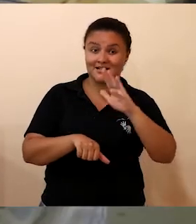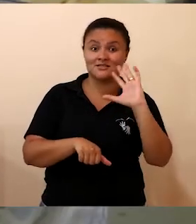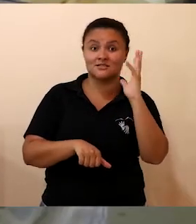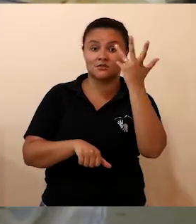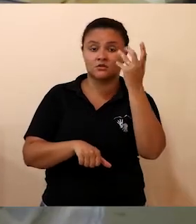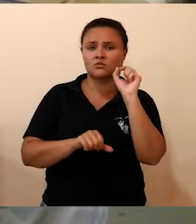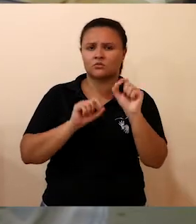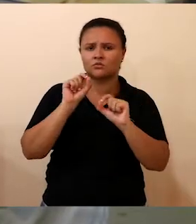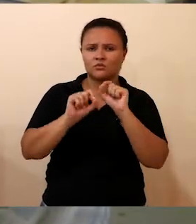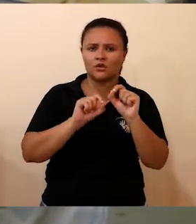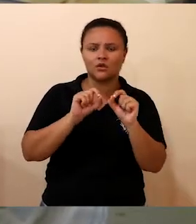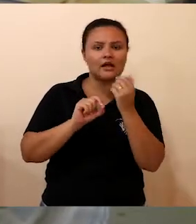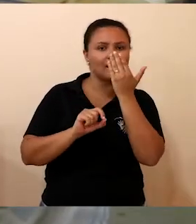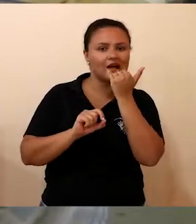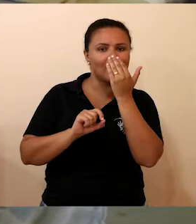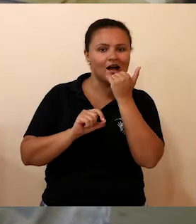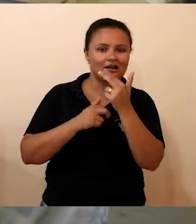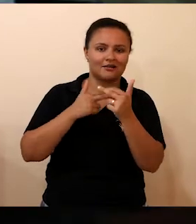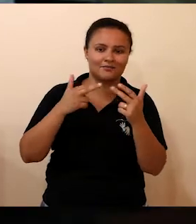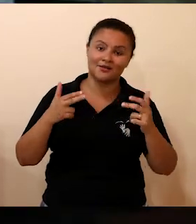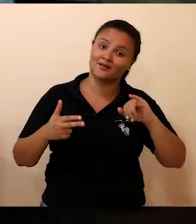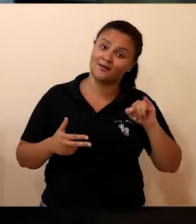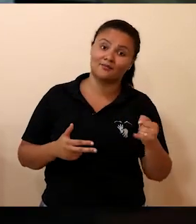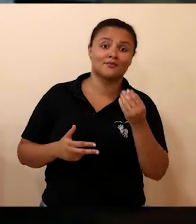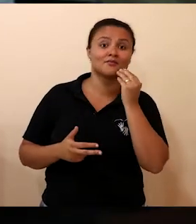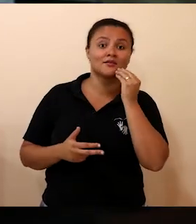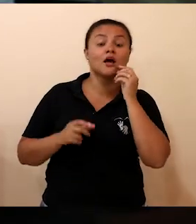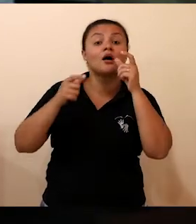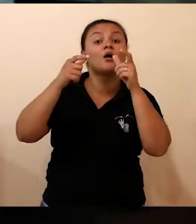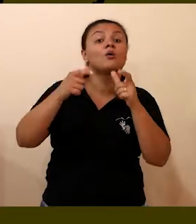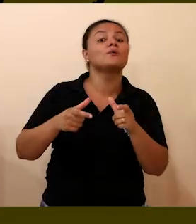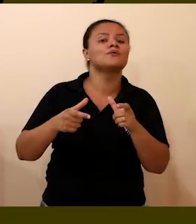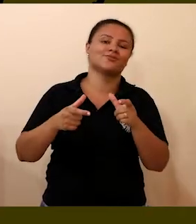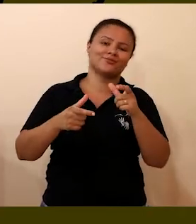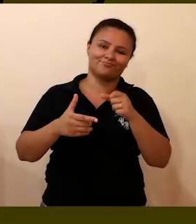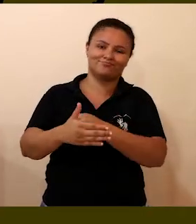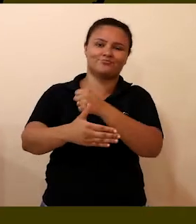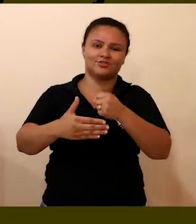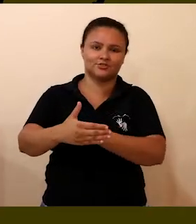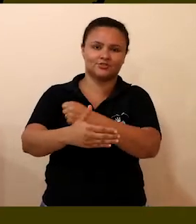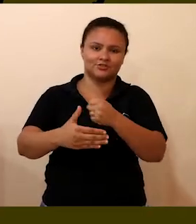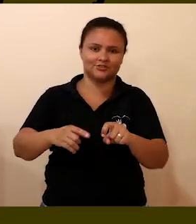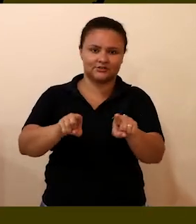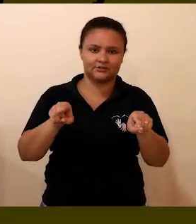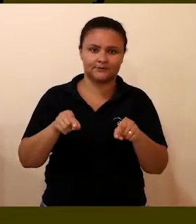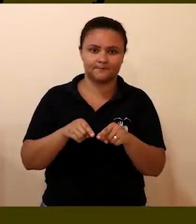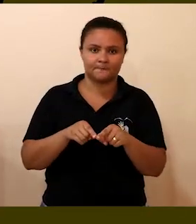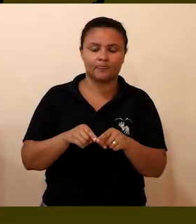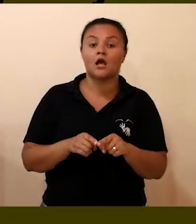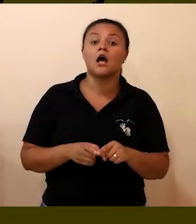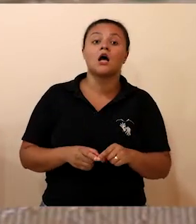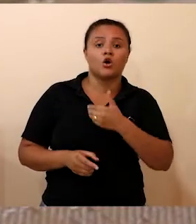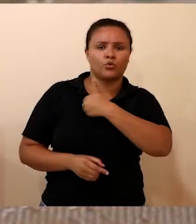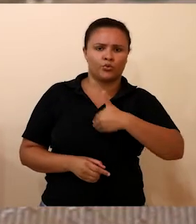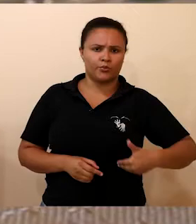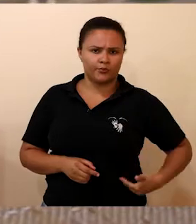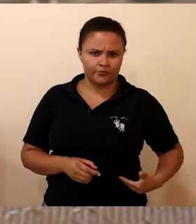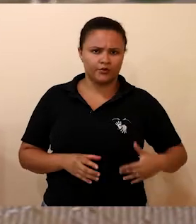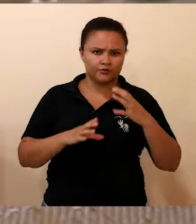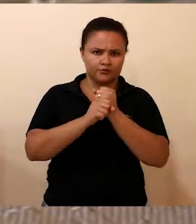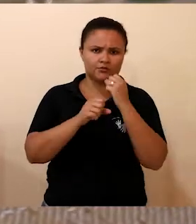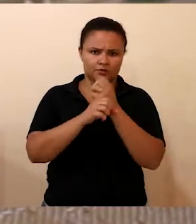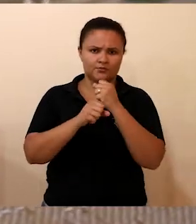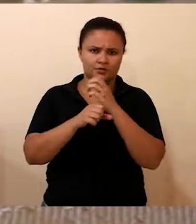onde o alimento poderia ser mais aproveitado, na cozinha. Segundo o Tribunal de Contas da União, no Brasil, 58